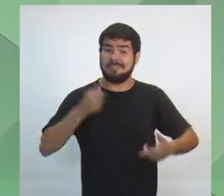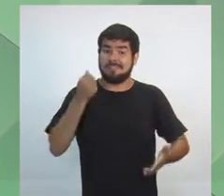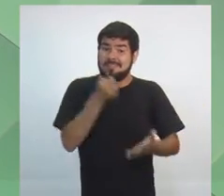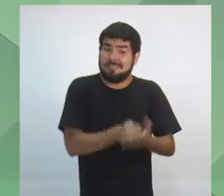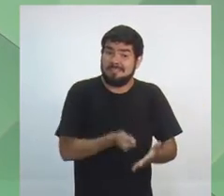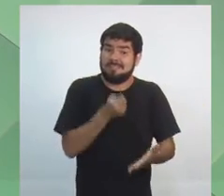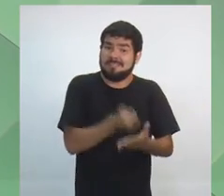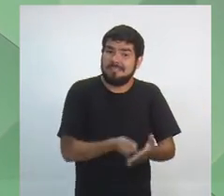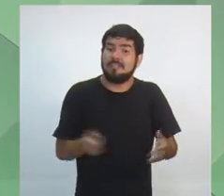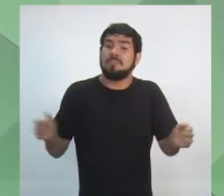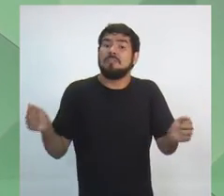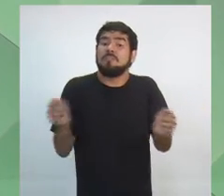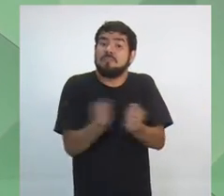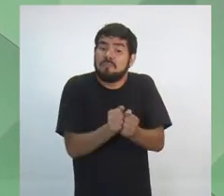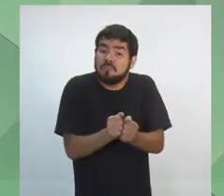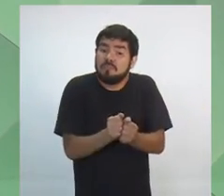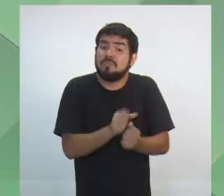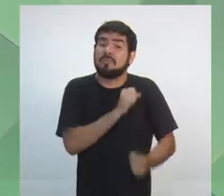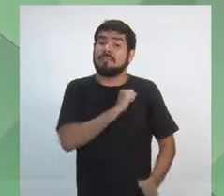exceção da Vanessa.